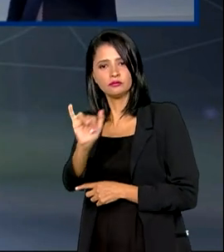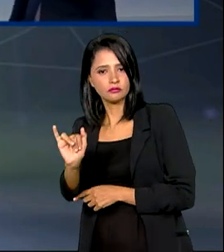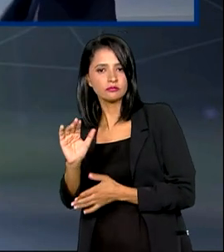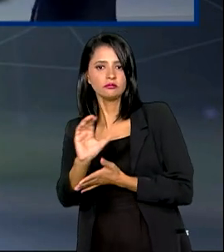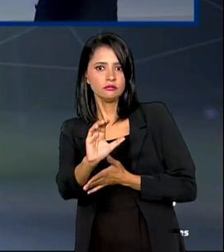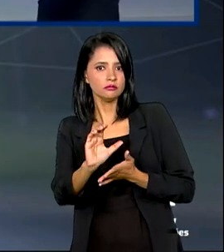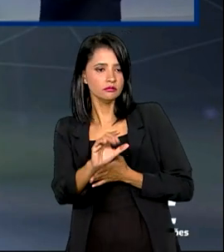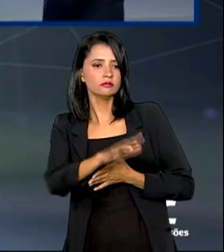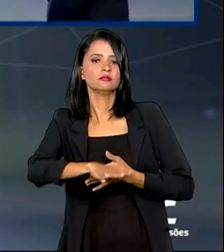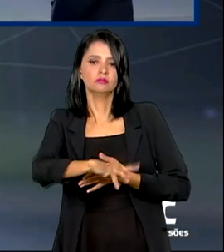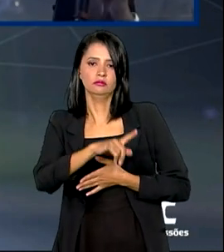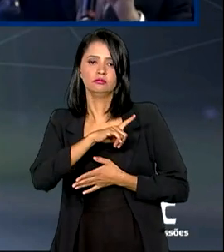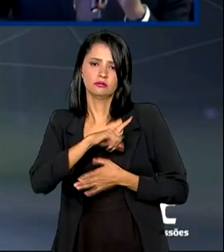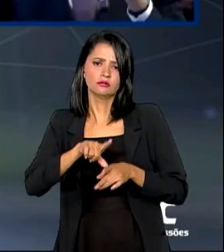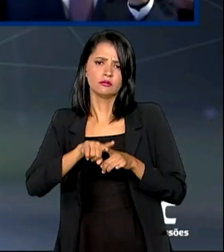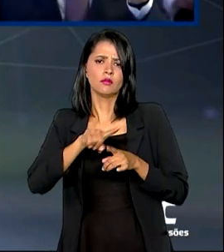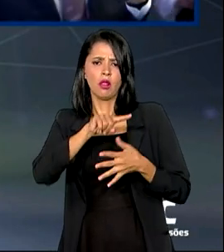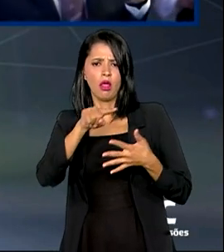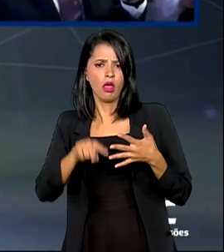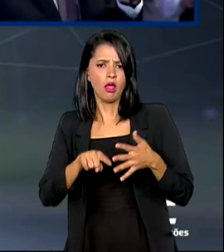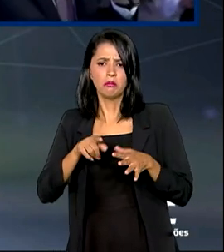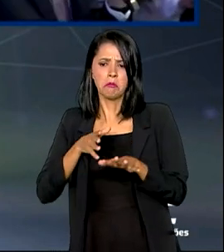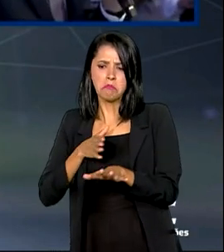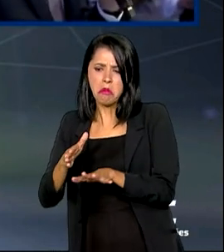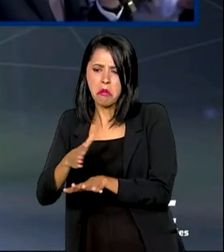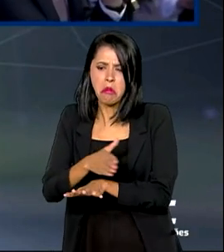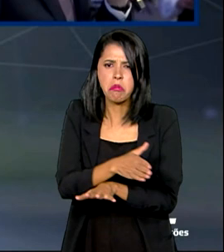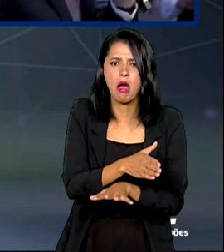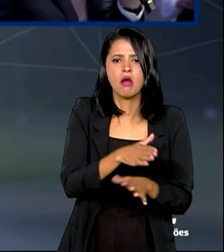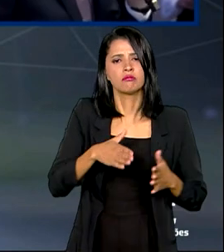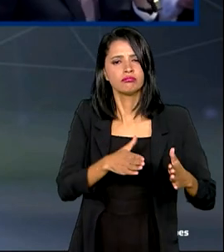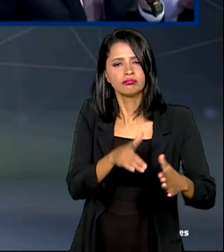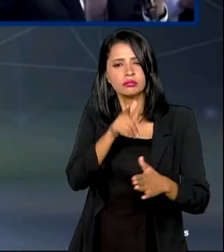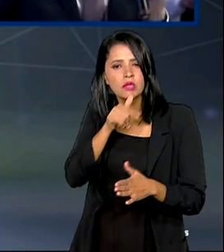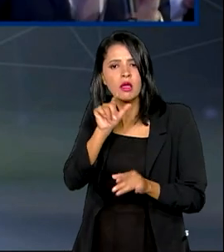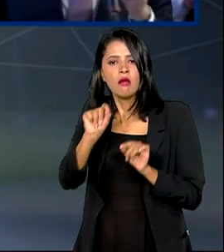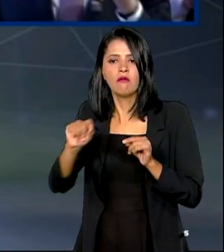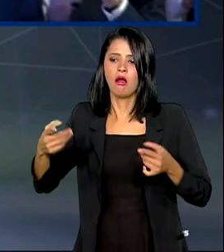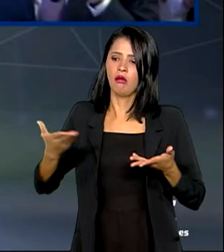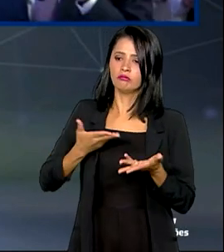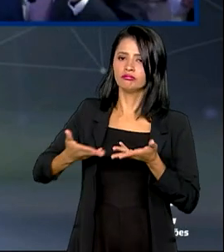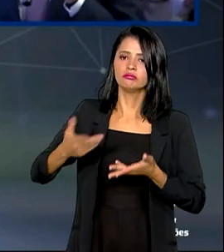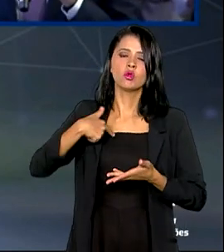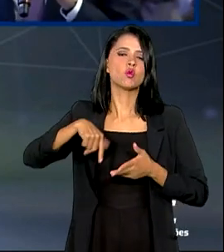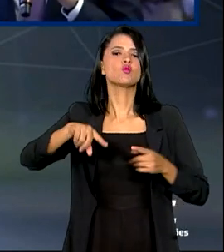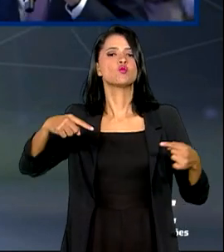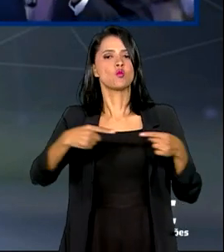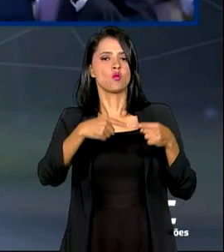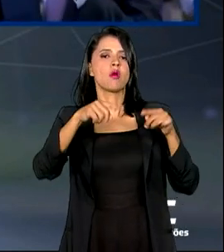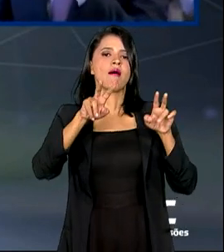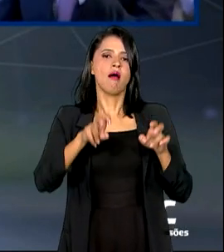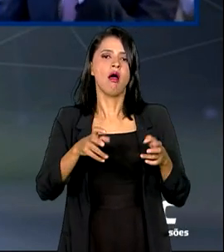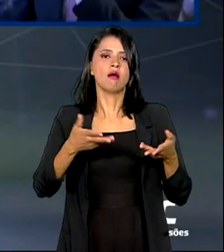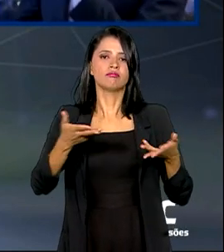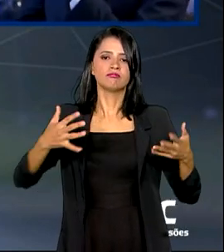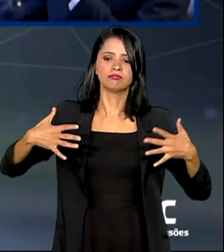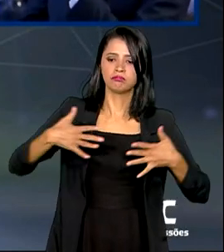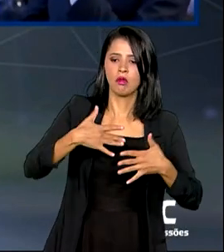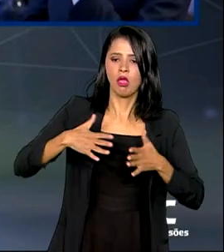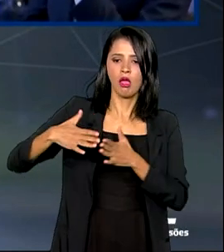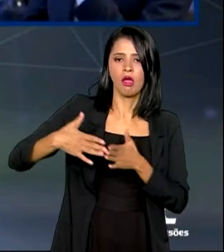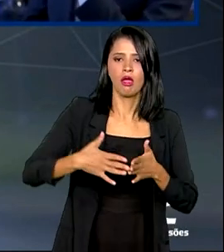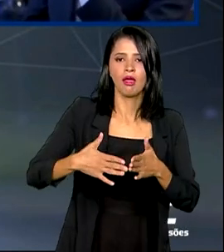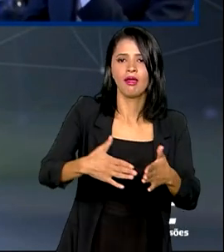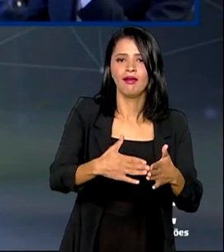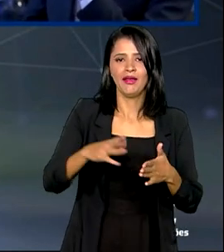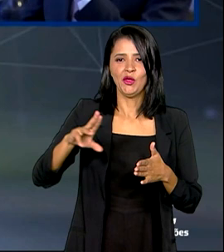de investimentos e todas essas hidrovias vai dialogar com a agenda de mobilidade e como